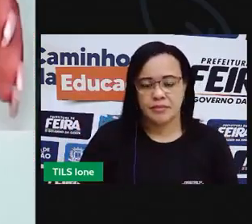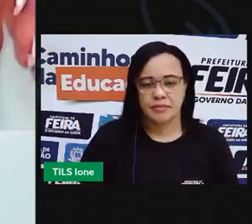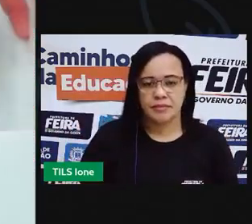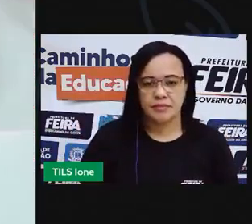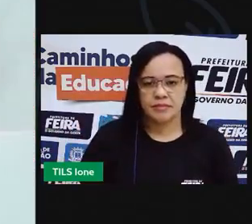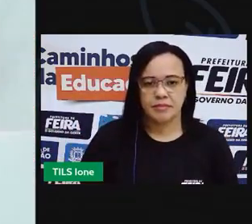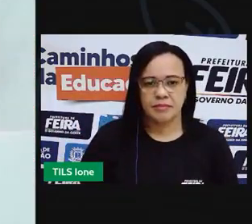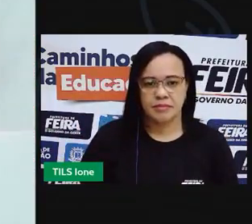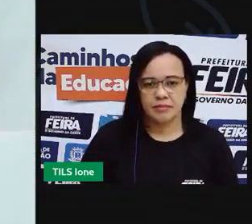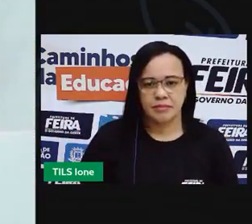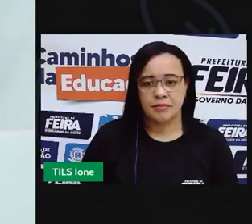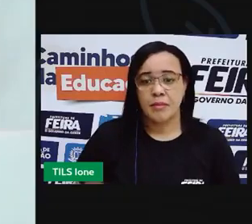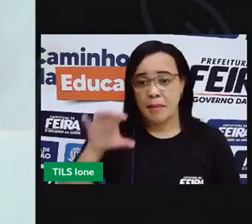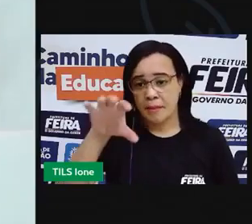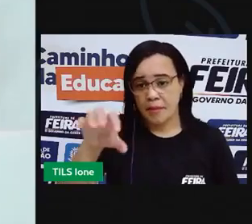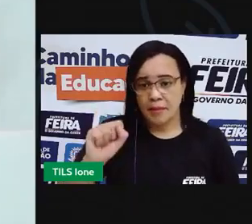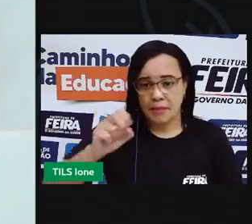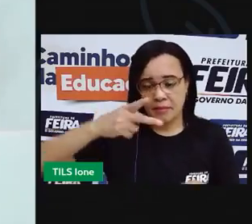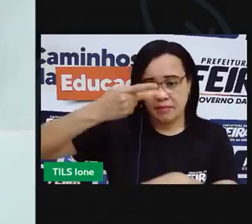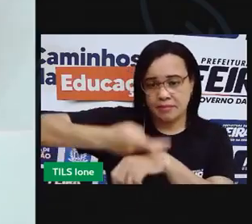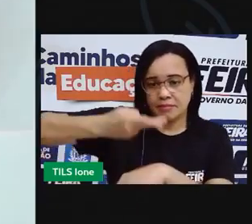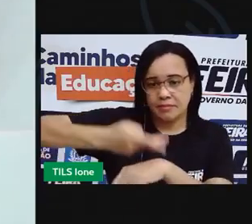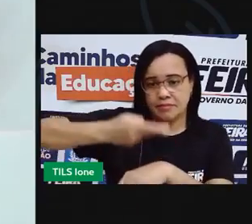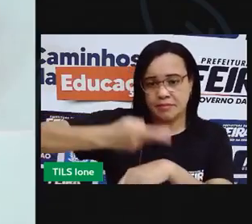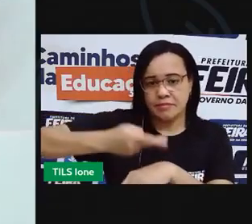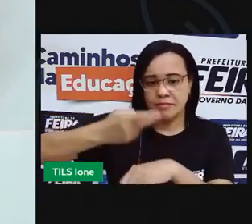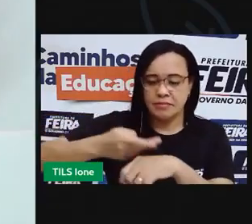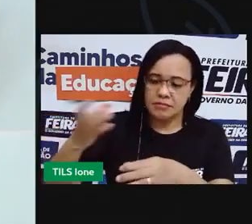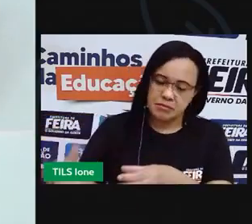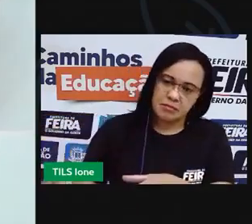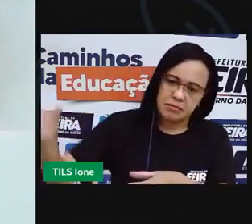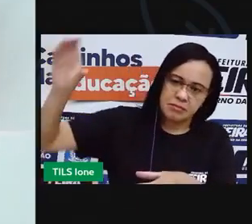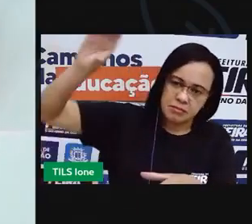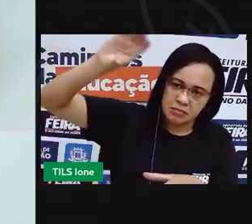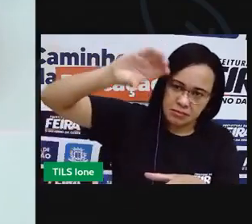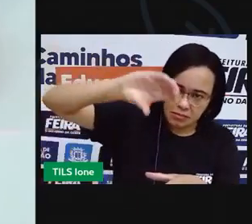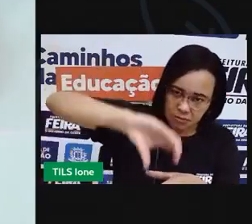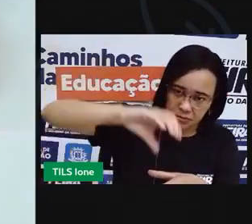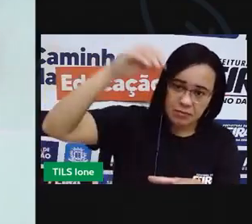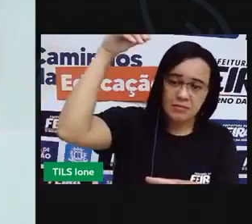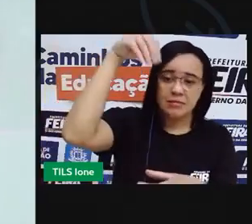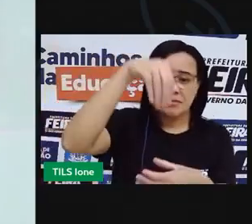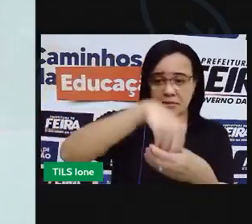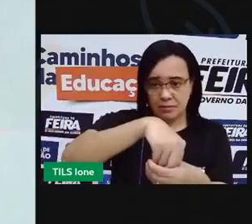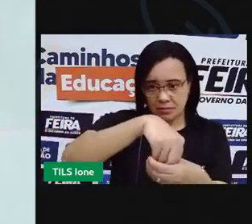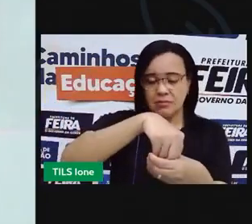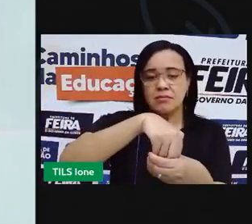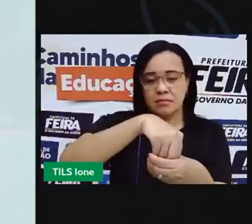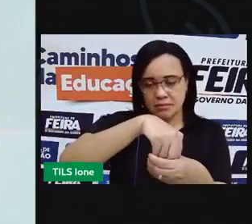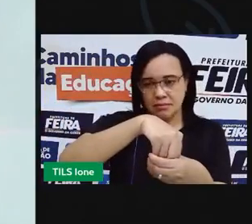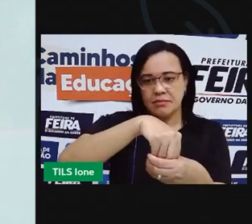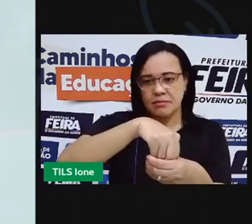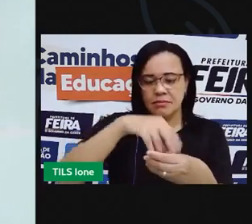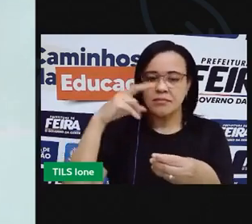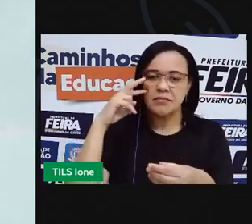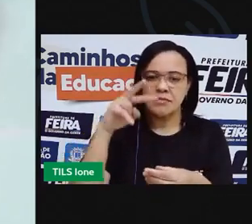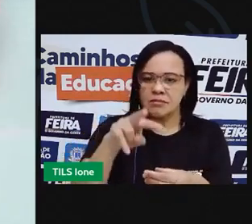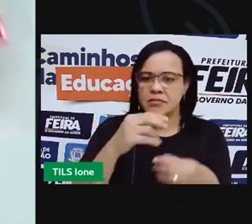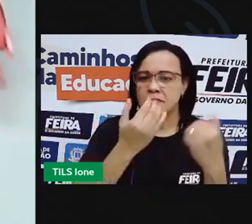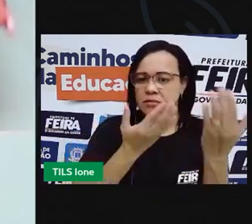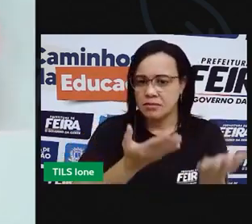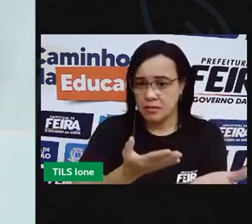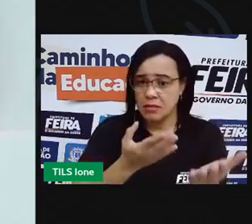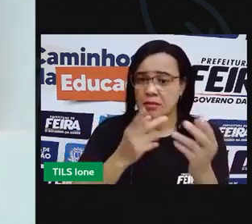você o vidro que você vai desgastar e vai colocar nessa parte inferior da garrafa